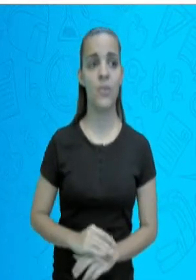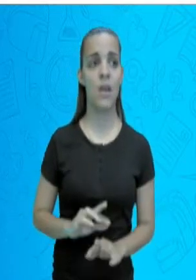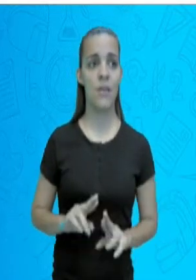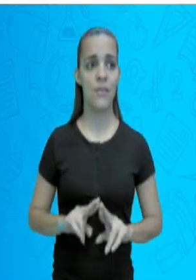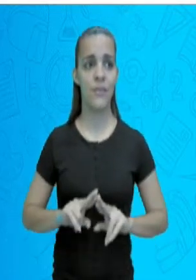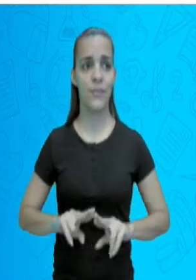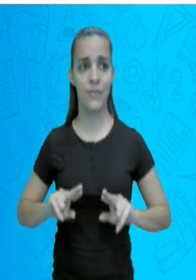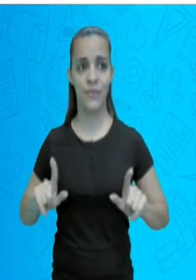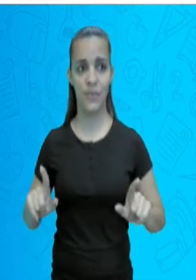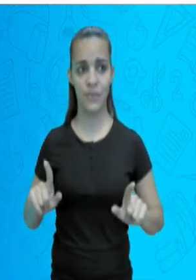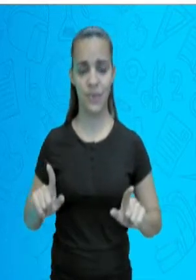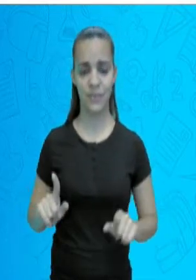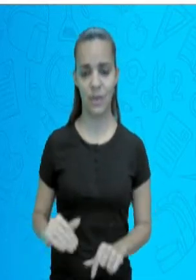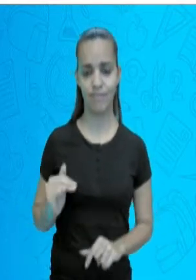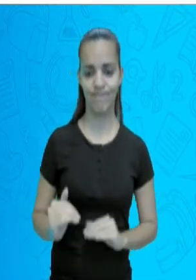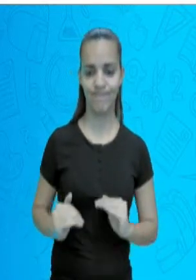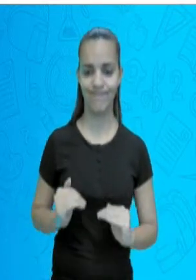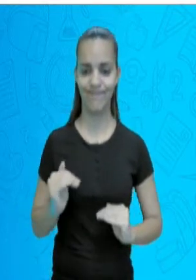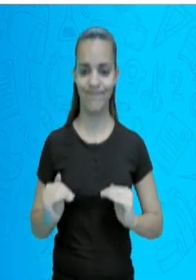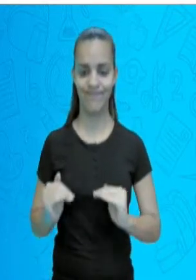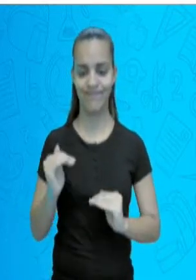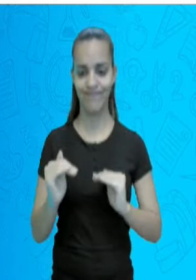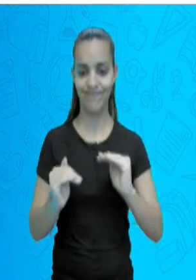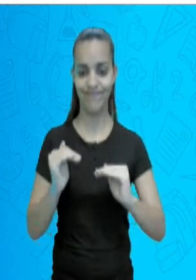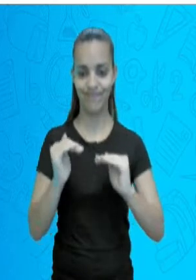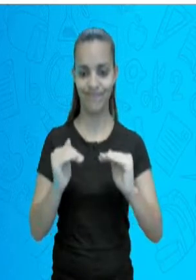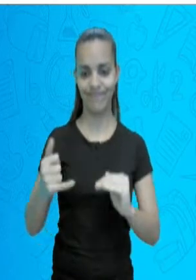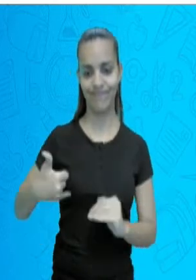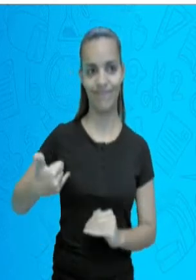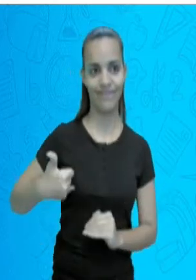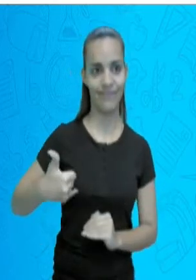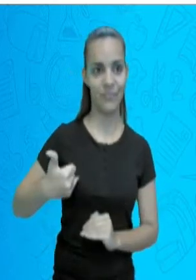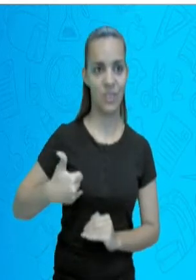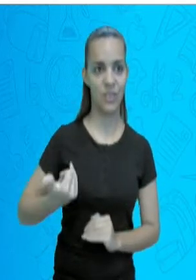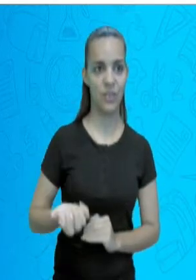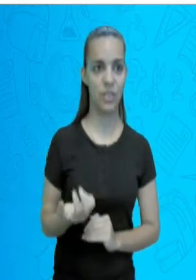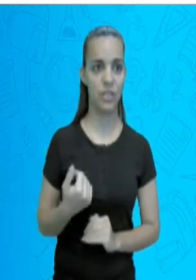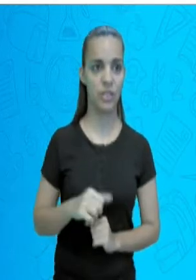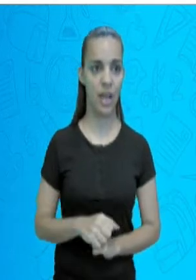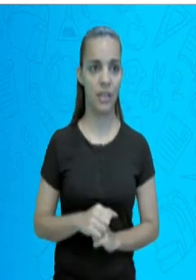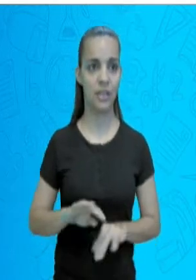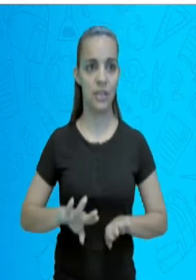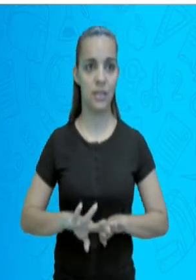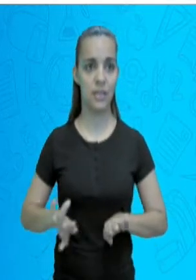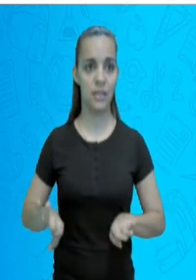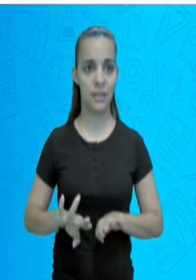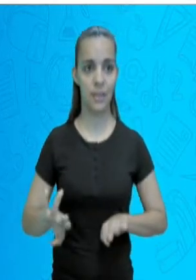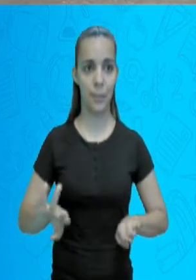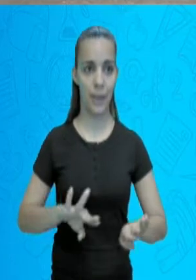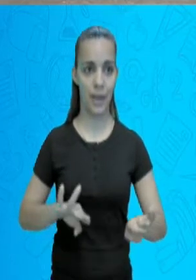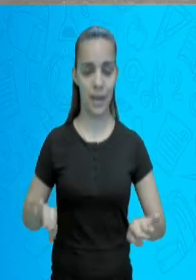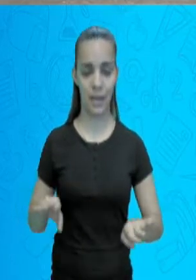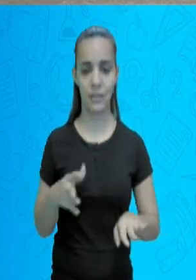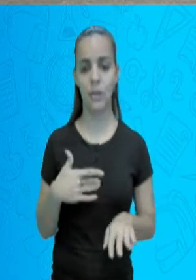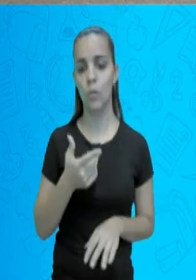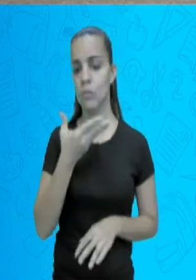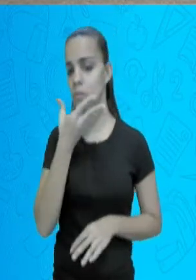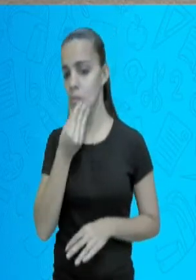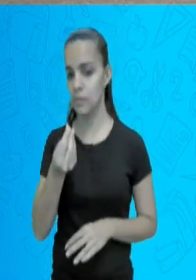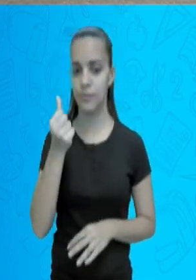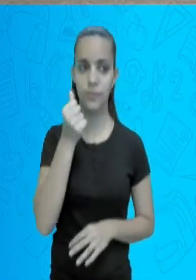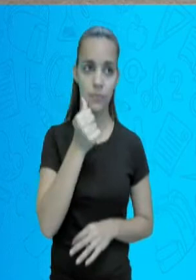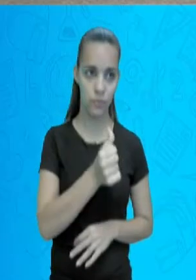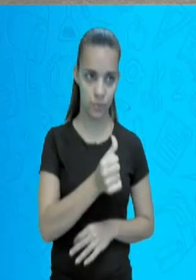Em relação a sua faixa etária separada por gêneros. Foi o que eu tinha falado para vocês.